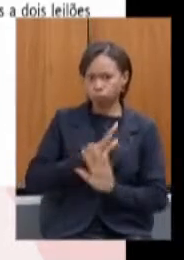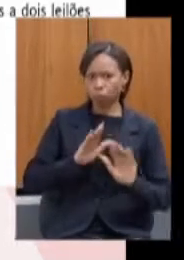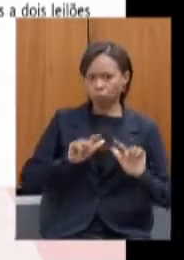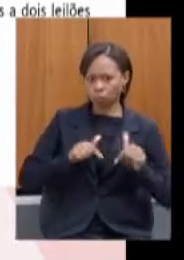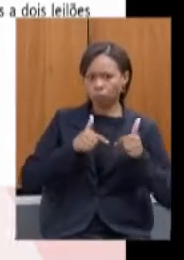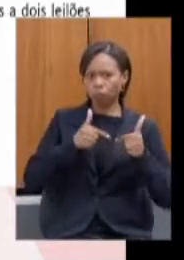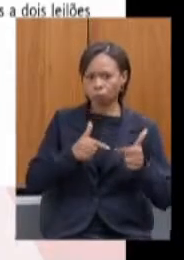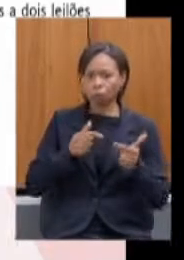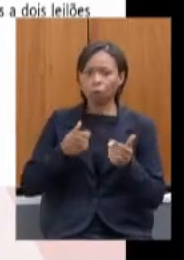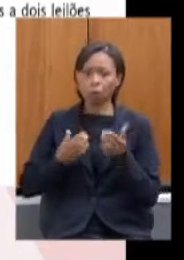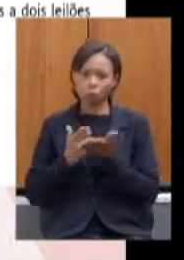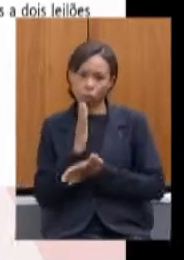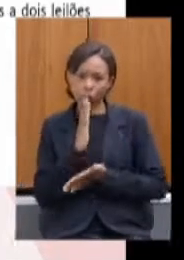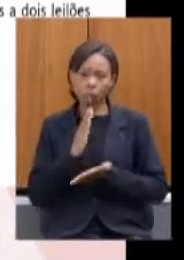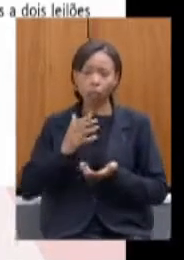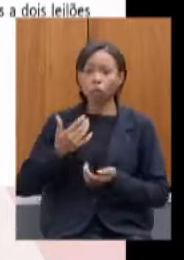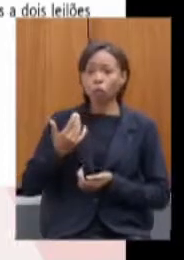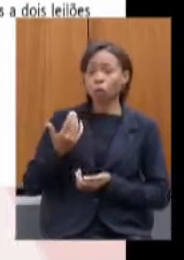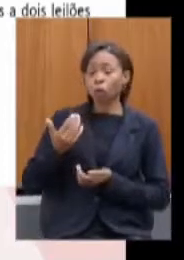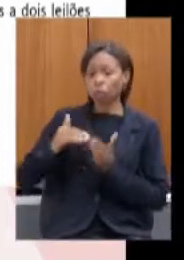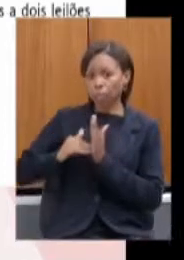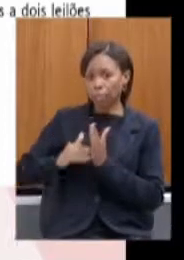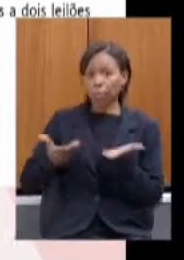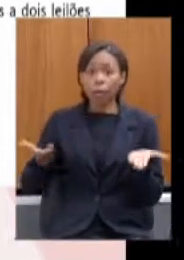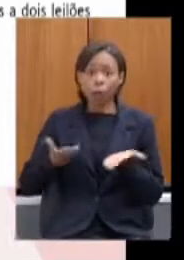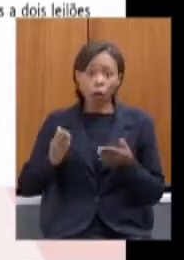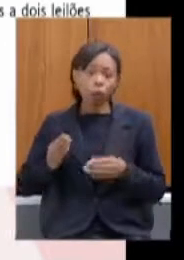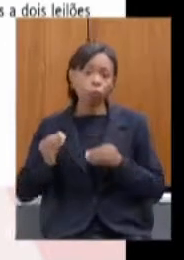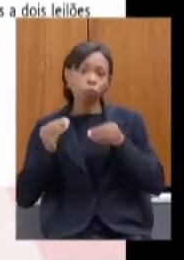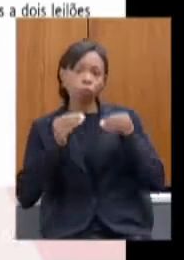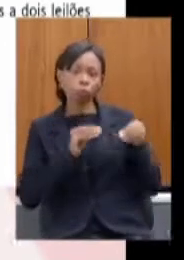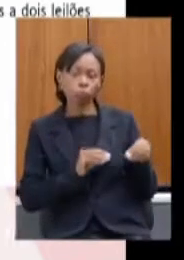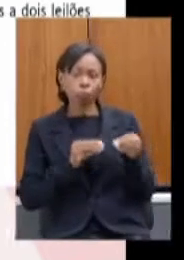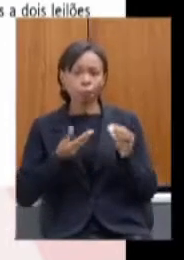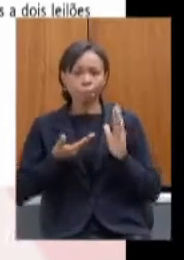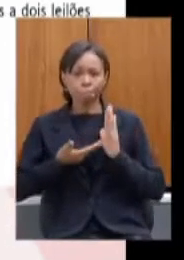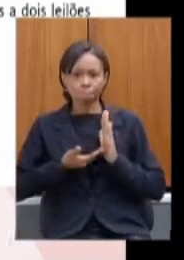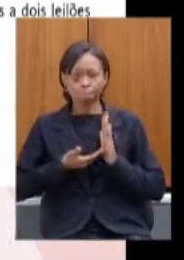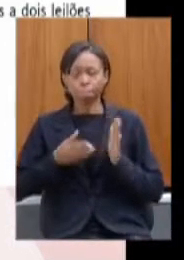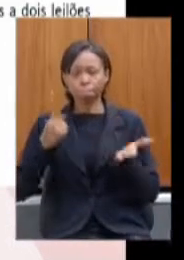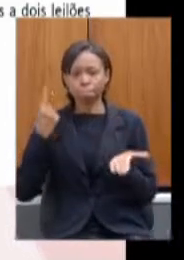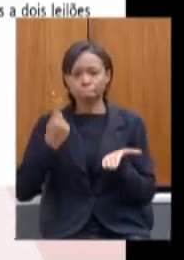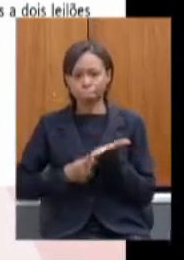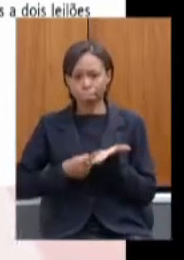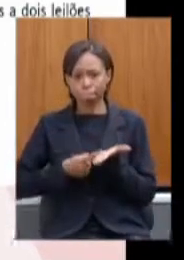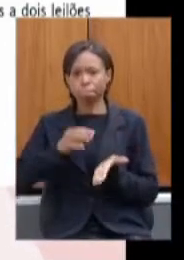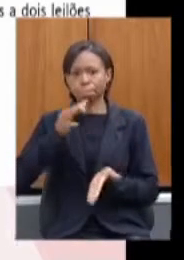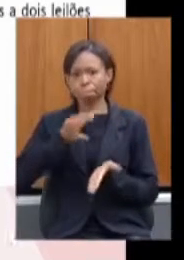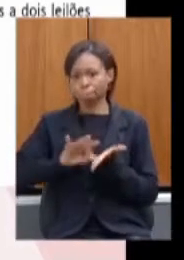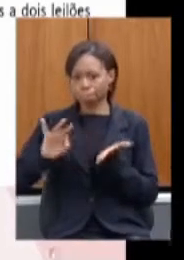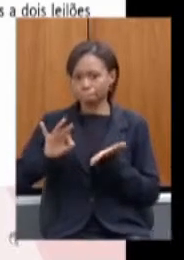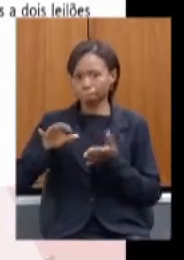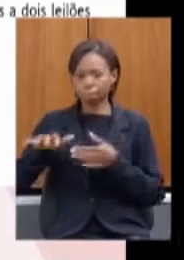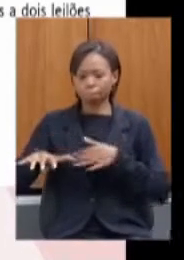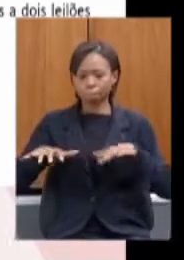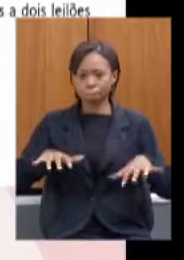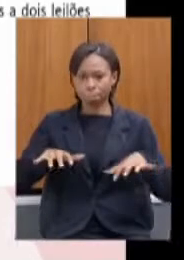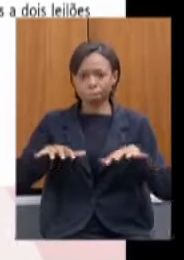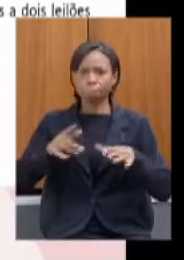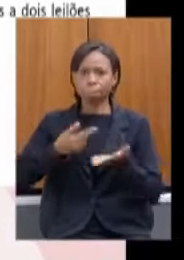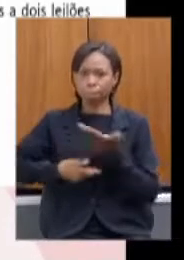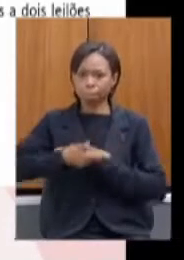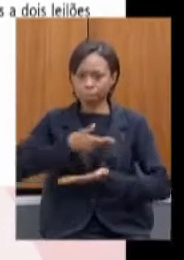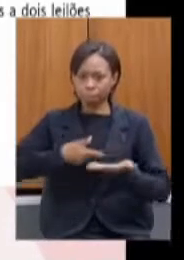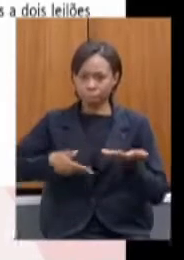Federal agora está na Câmara dos Deputados para que tenha espelhado esse acordo firmado entre os entes e esse vai permitir um